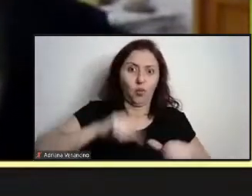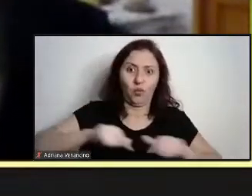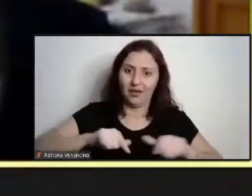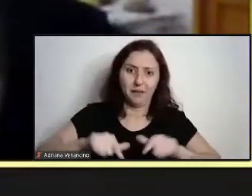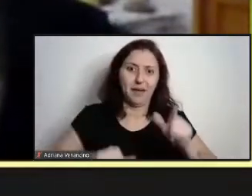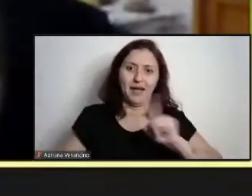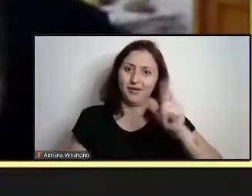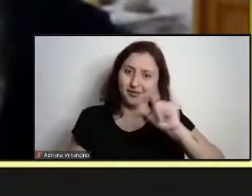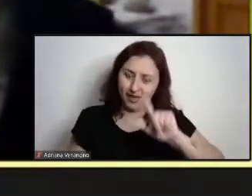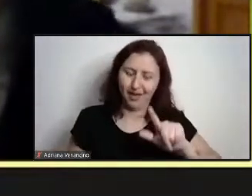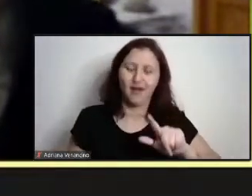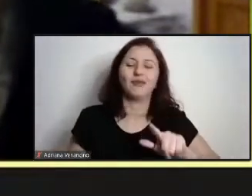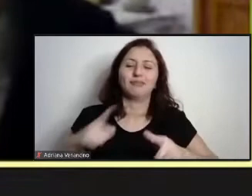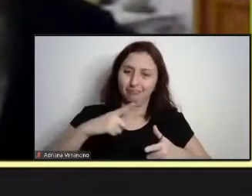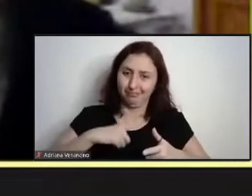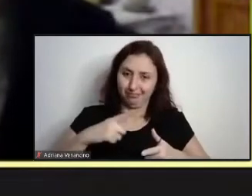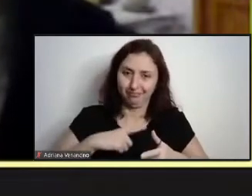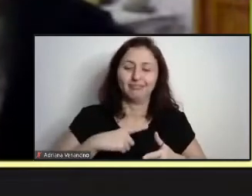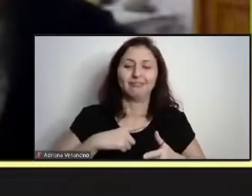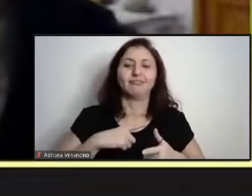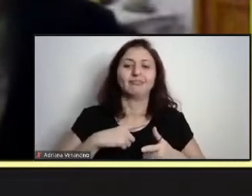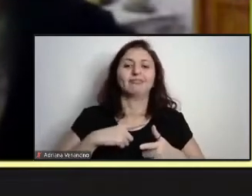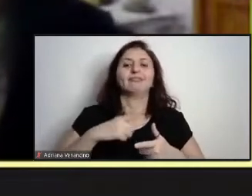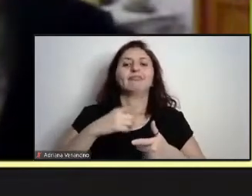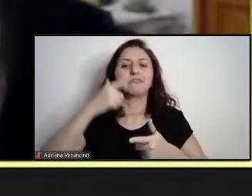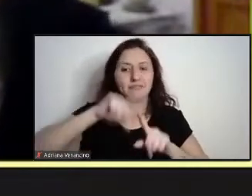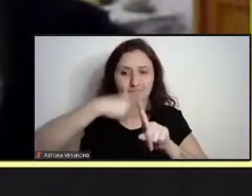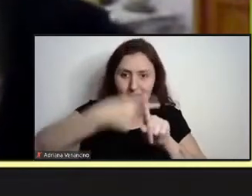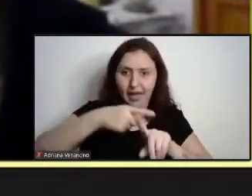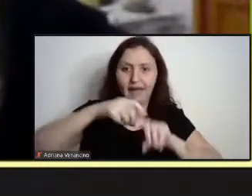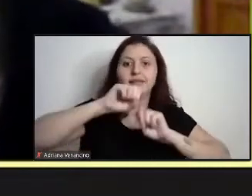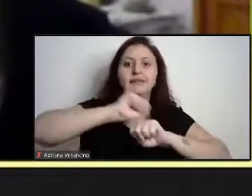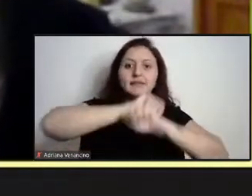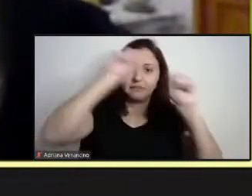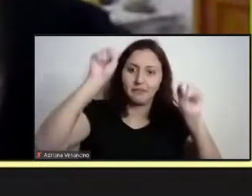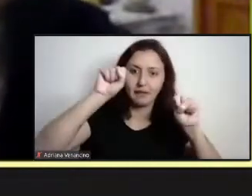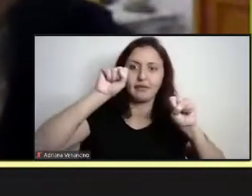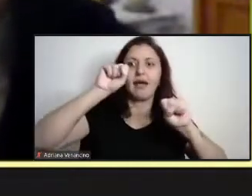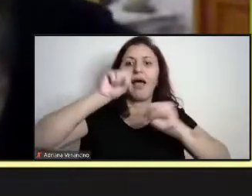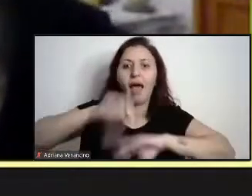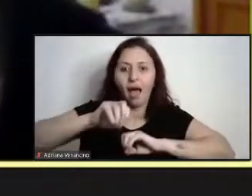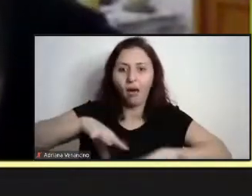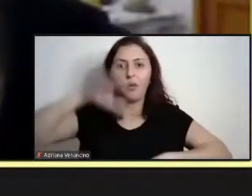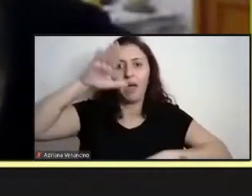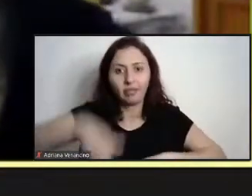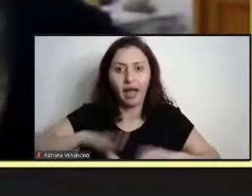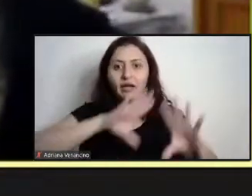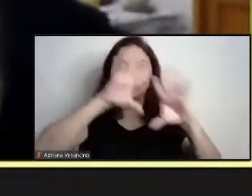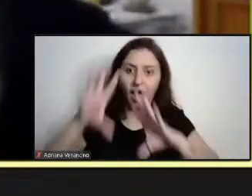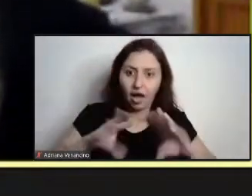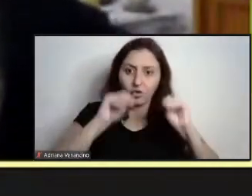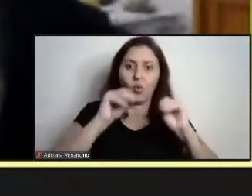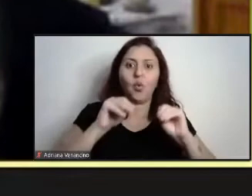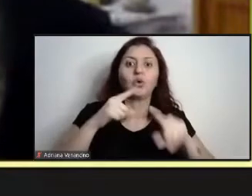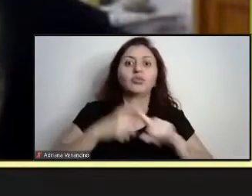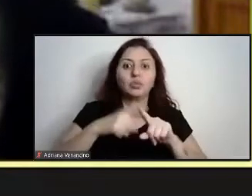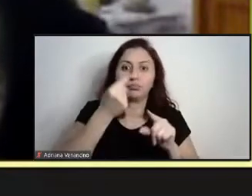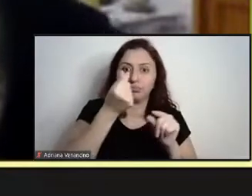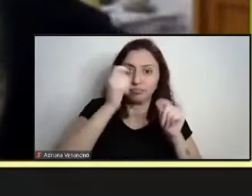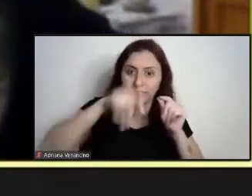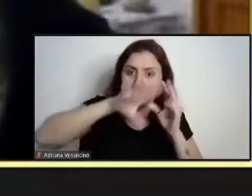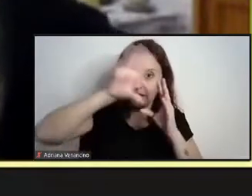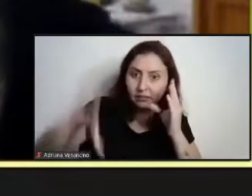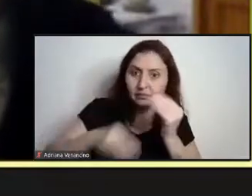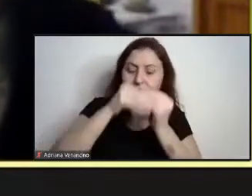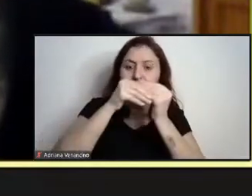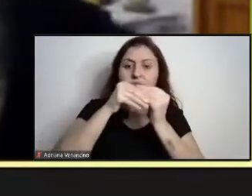delas se desdobravam nas aulas pela manhã, à tarde e à noite, para poder garantir uma,